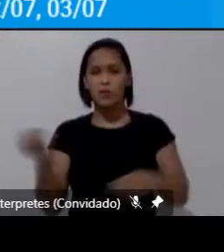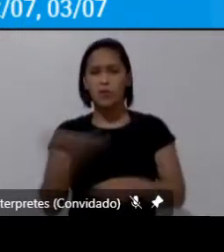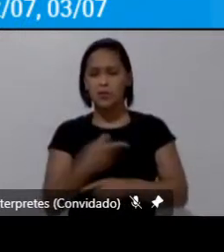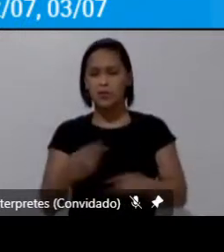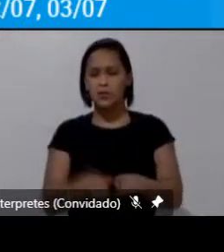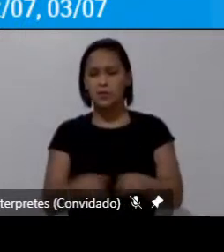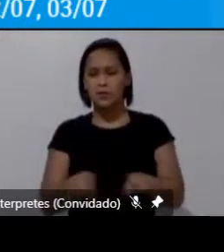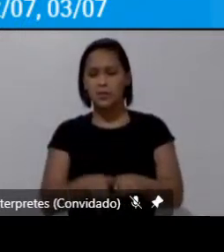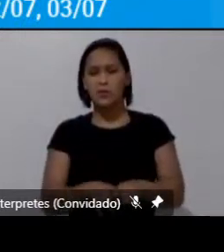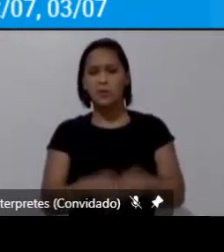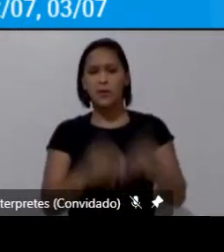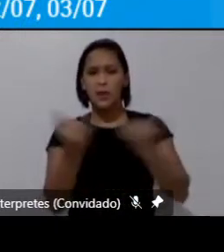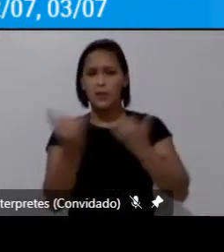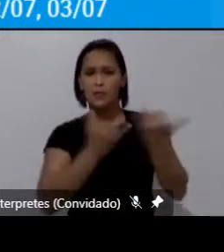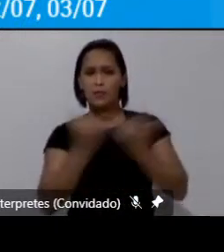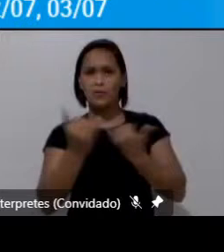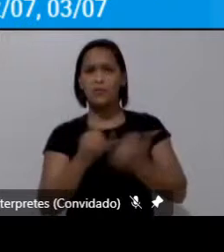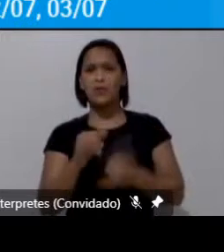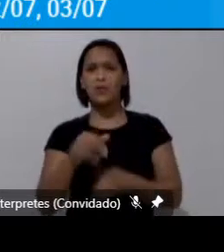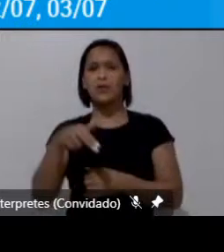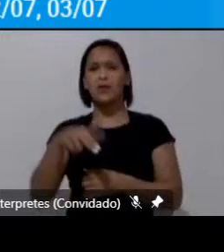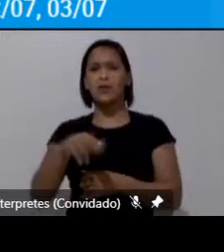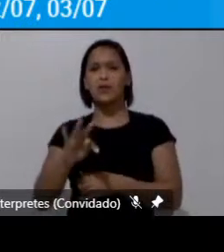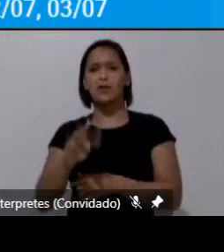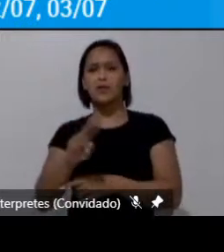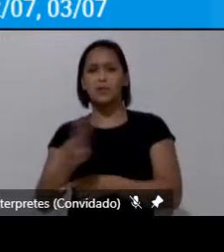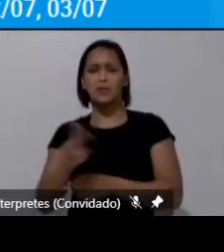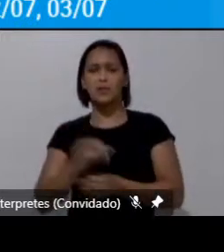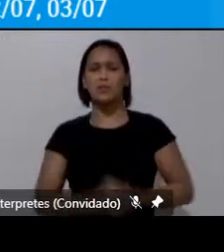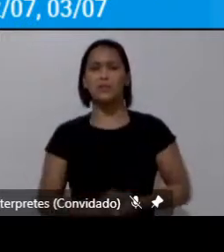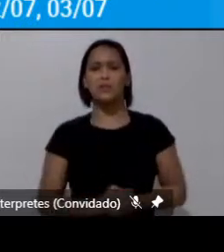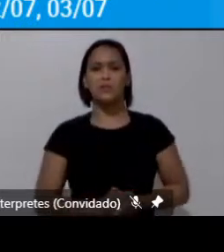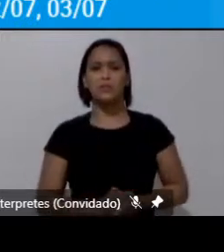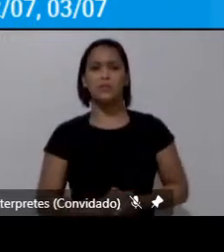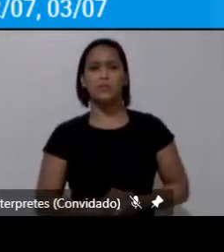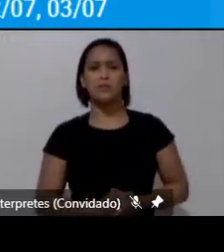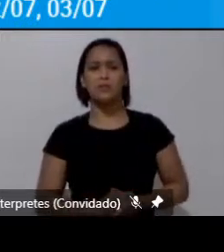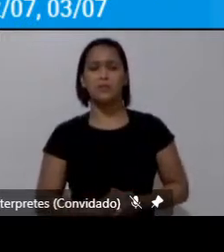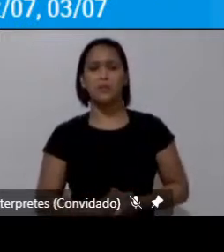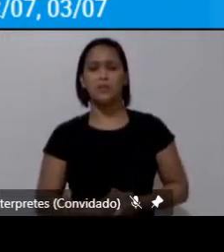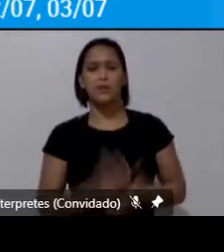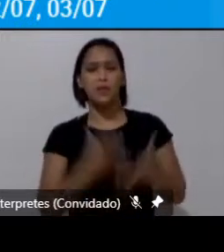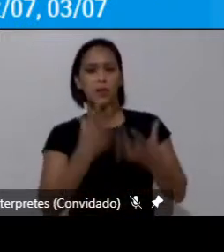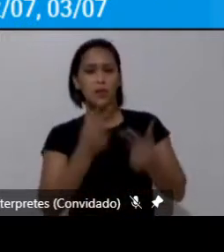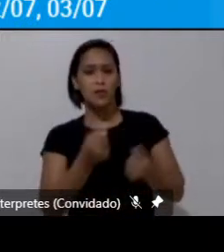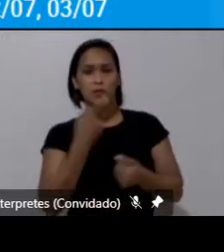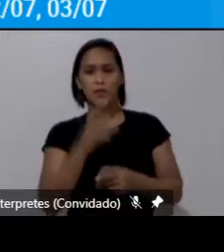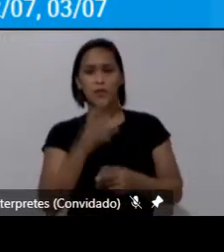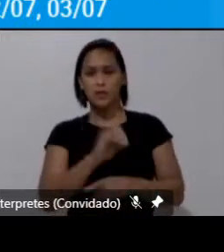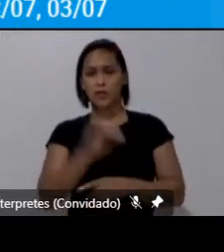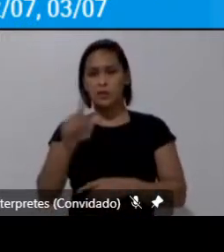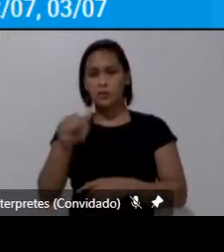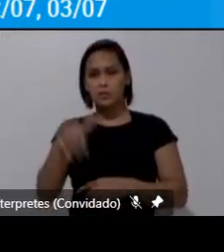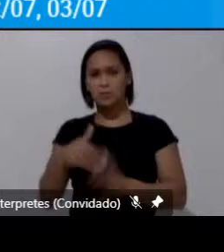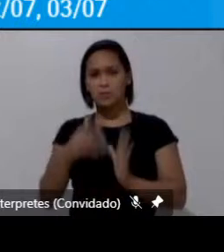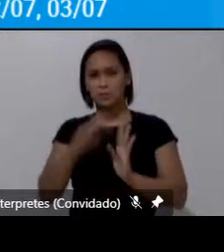fornecidas pela EMTU então vamos lá Daniel pode passar